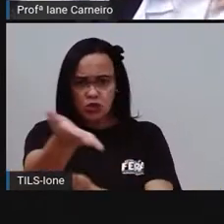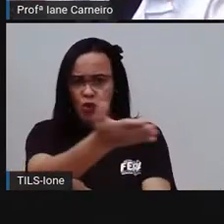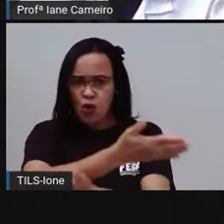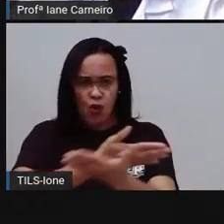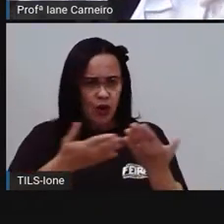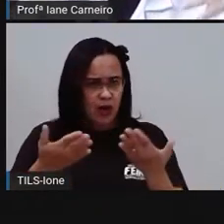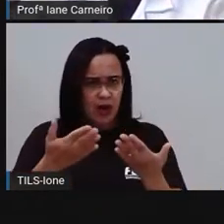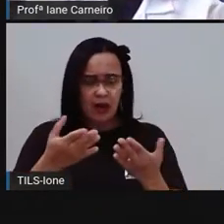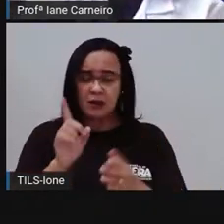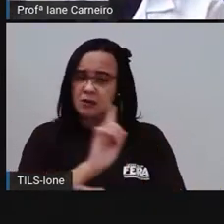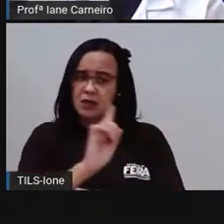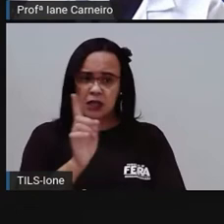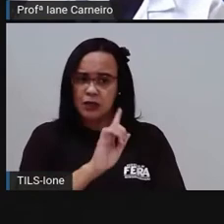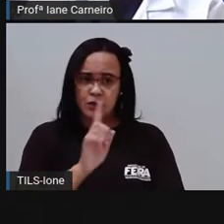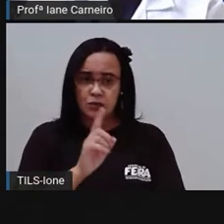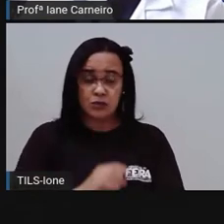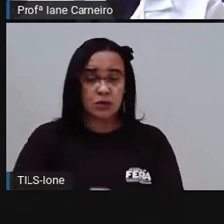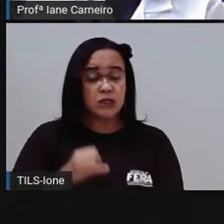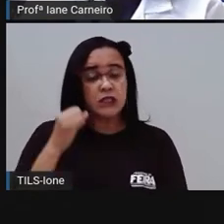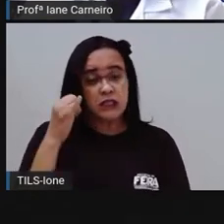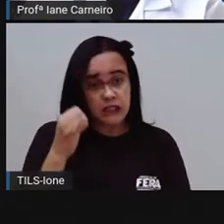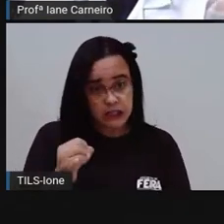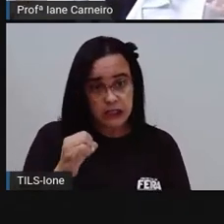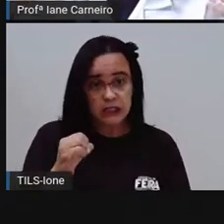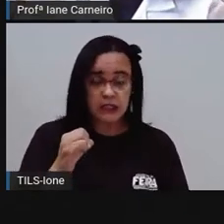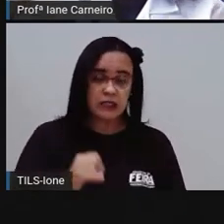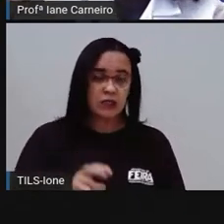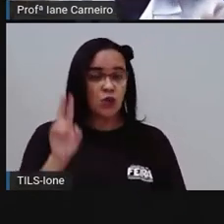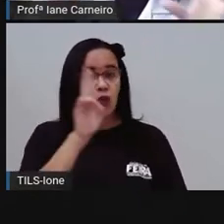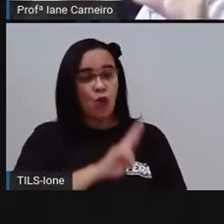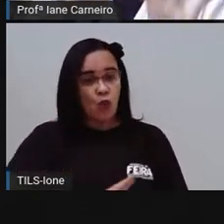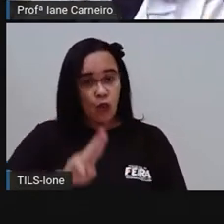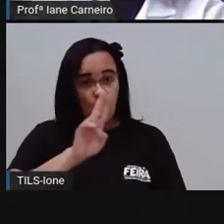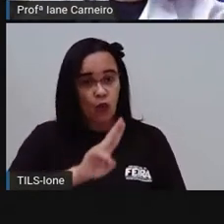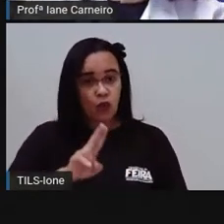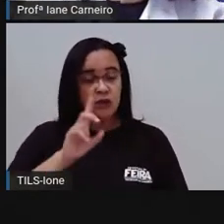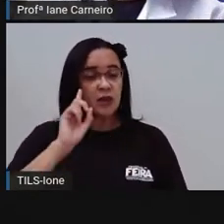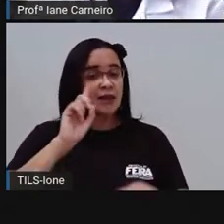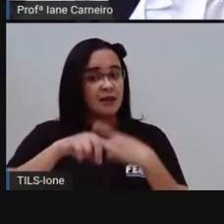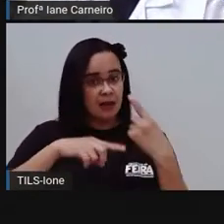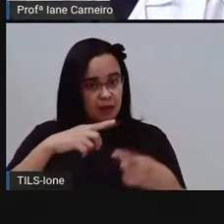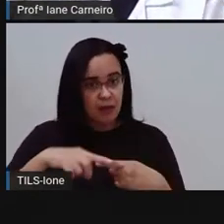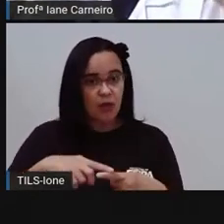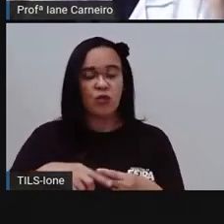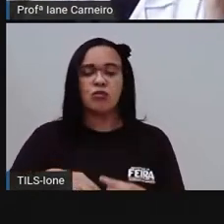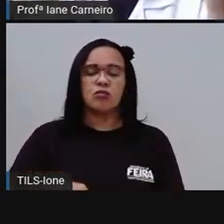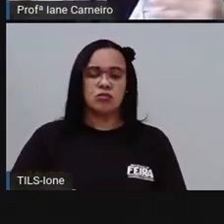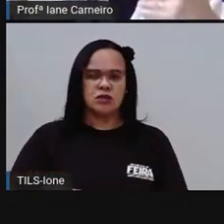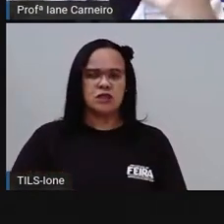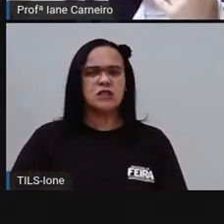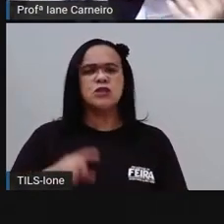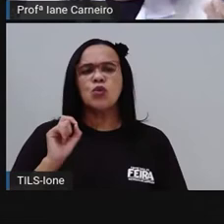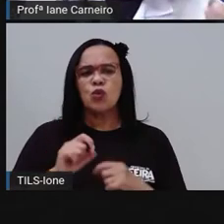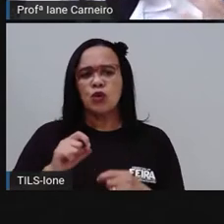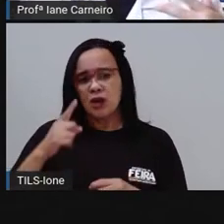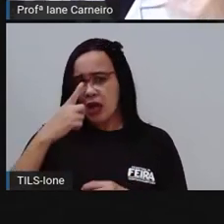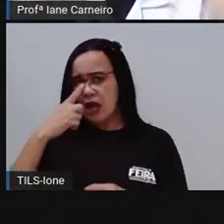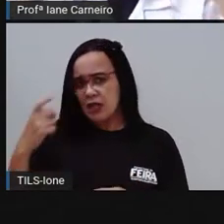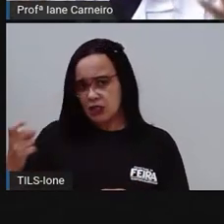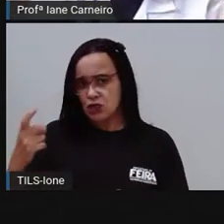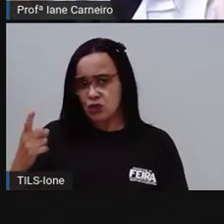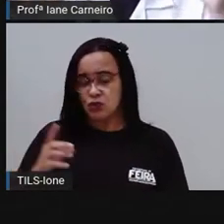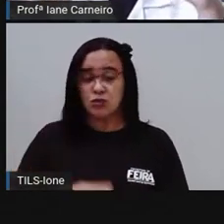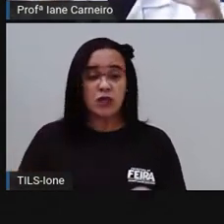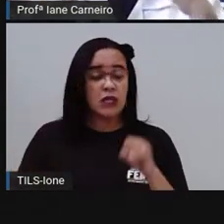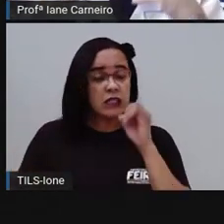mas aí depois joga fora aquela máscara, entendeu? Mas na escola, cada um tem que ter a sua. E aí você leva mais de uma máscara